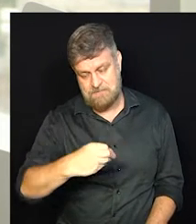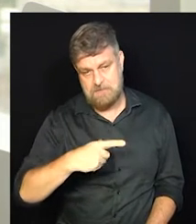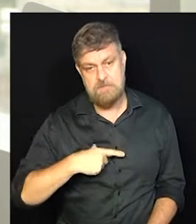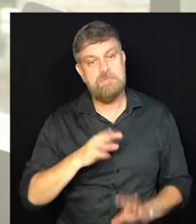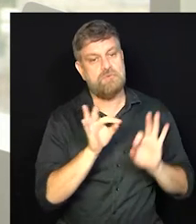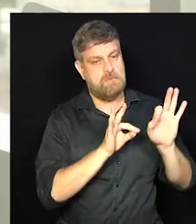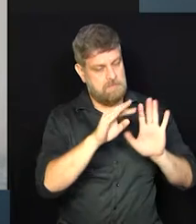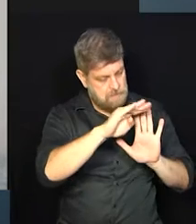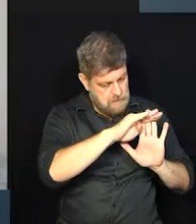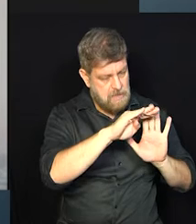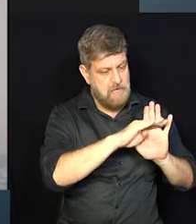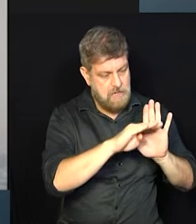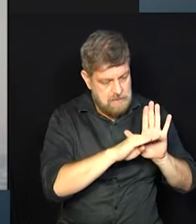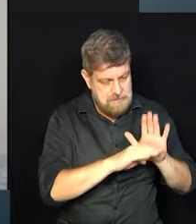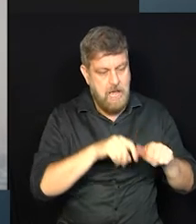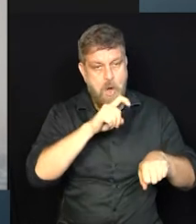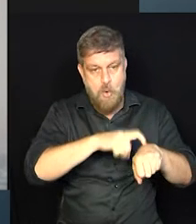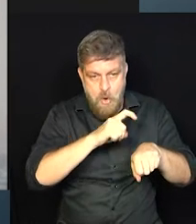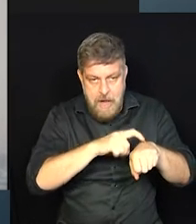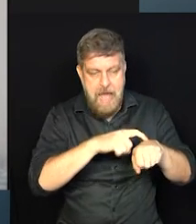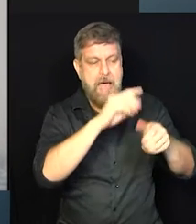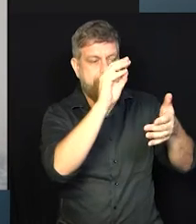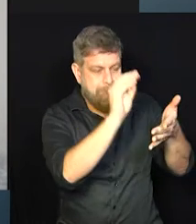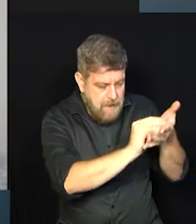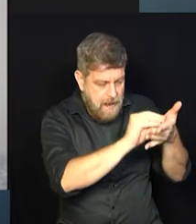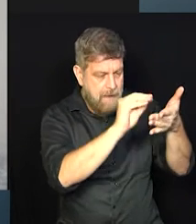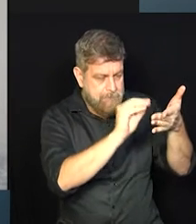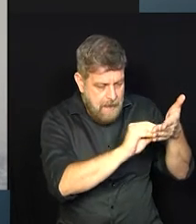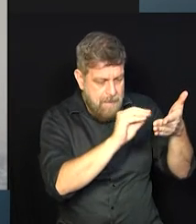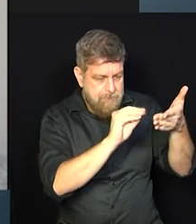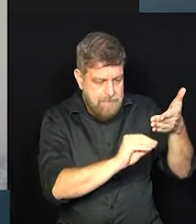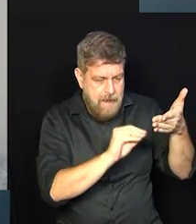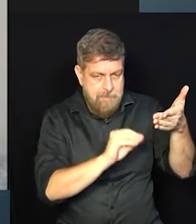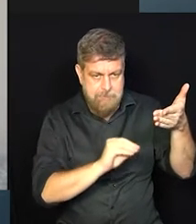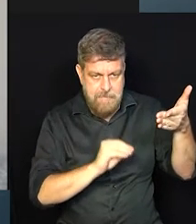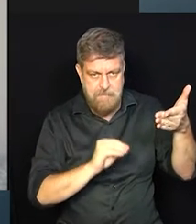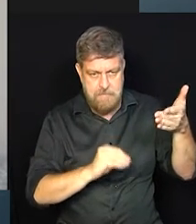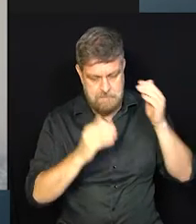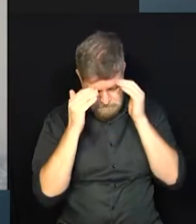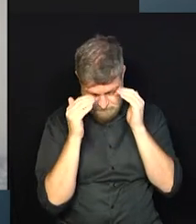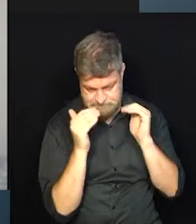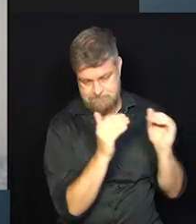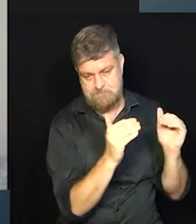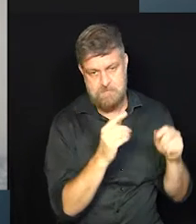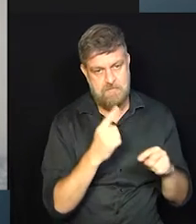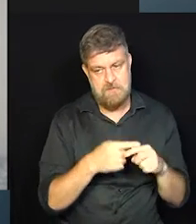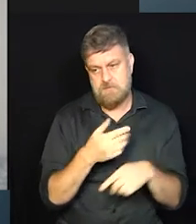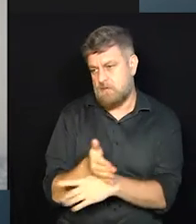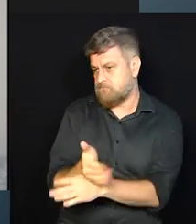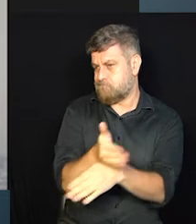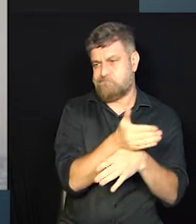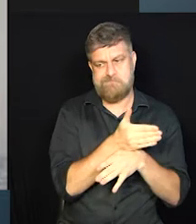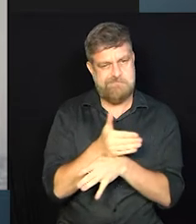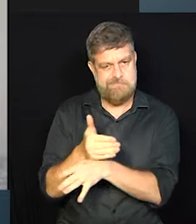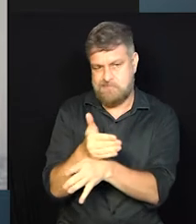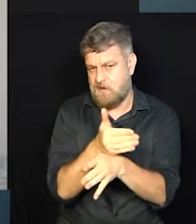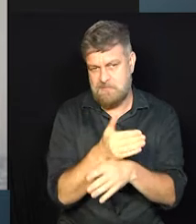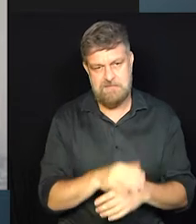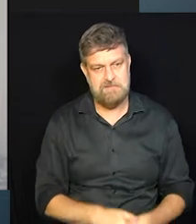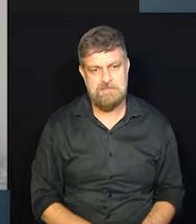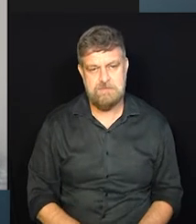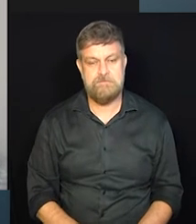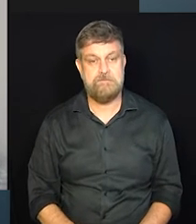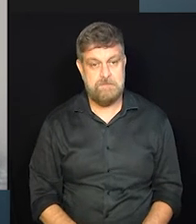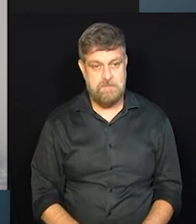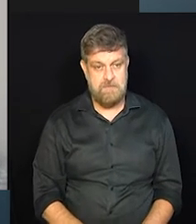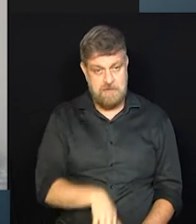organizar, eu tenho que colocar horário, eu tenho que fazer a agenda se cumprir certinho, porque senão, não funciona. Então,